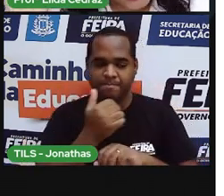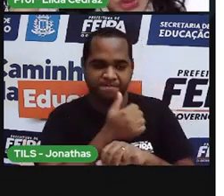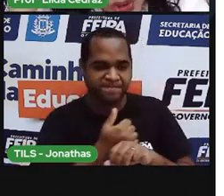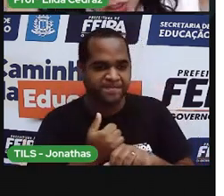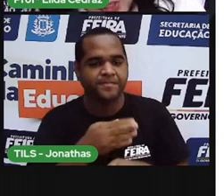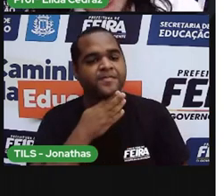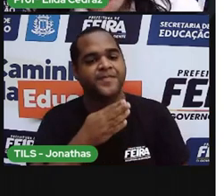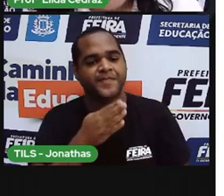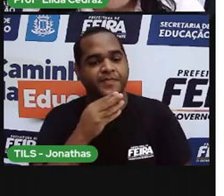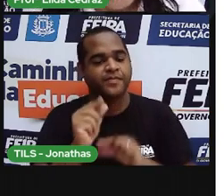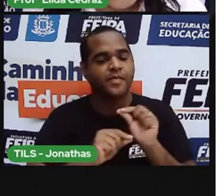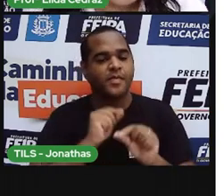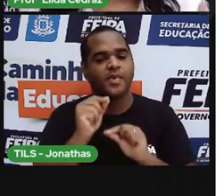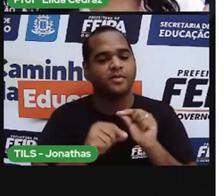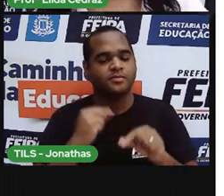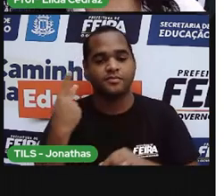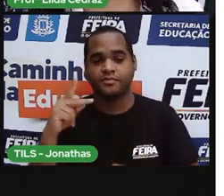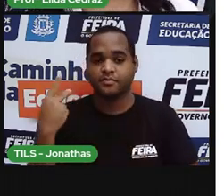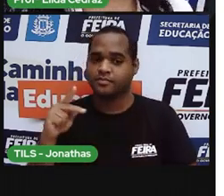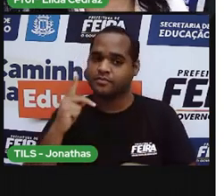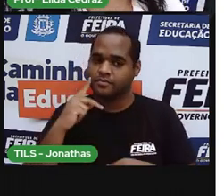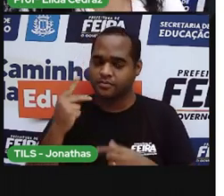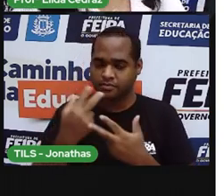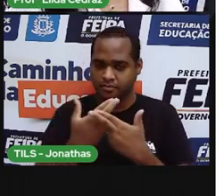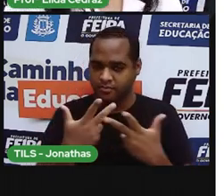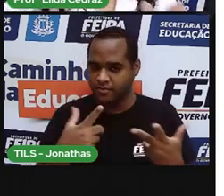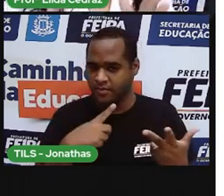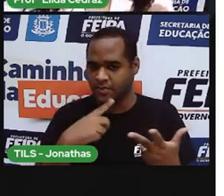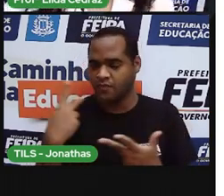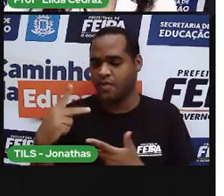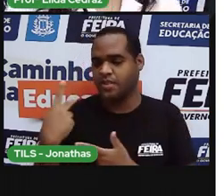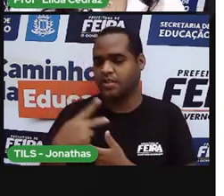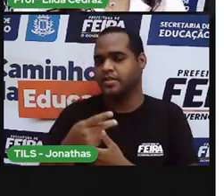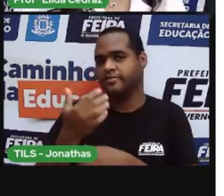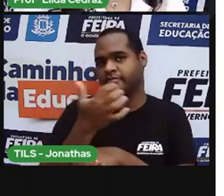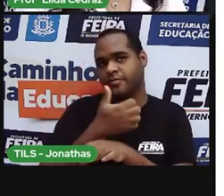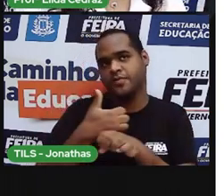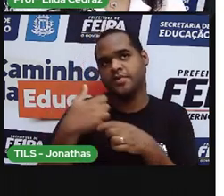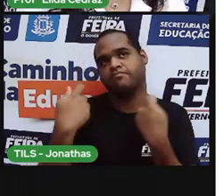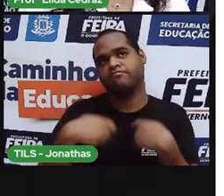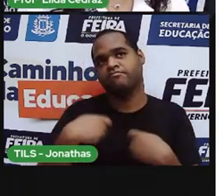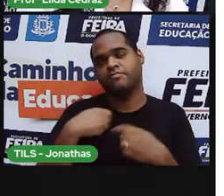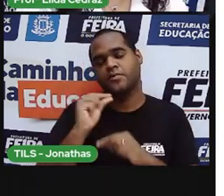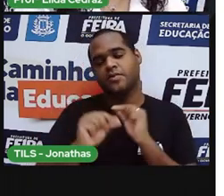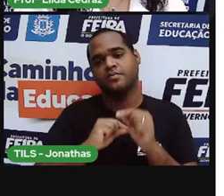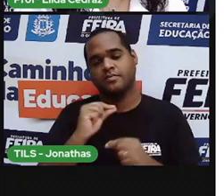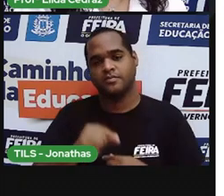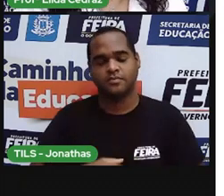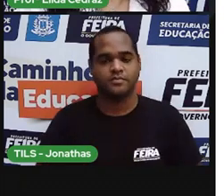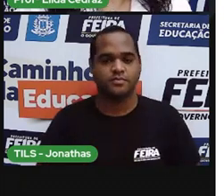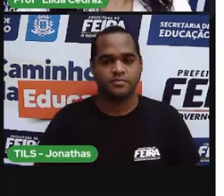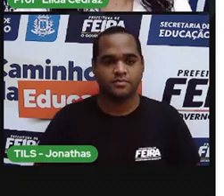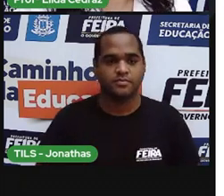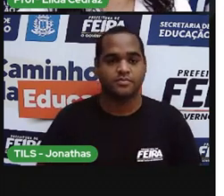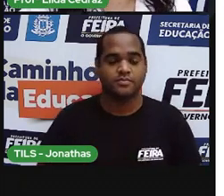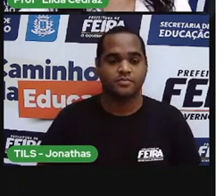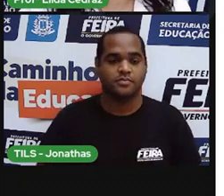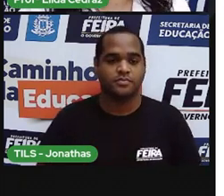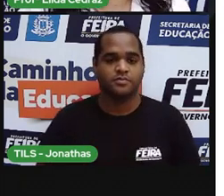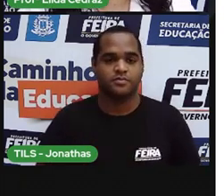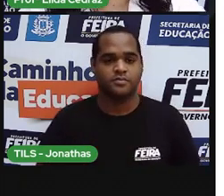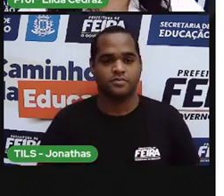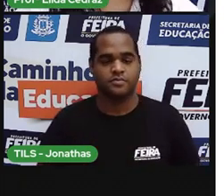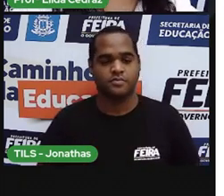No dia, de quais profissionais você precisa? Quais